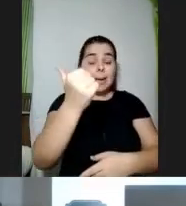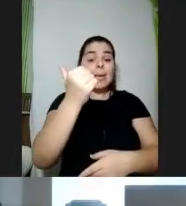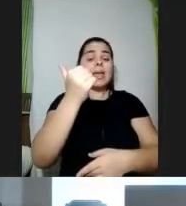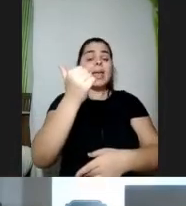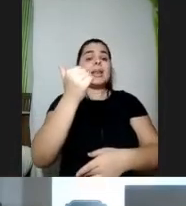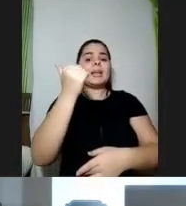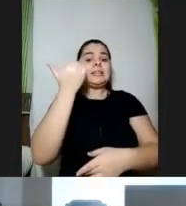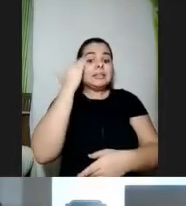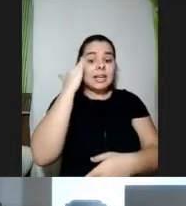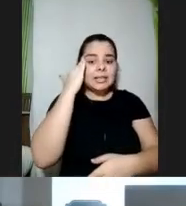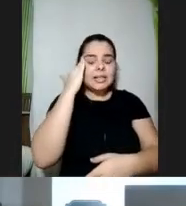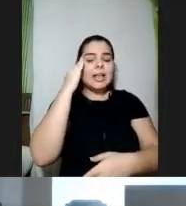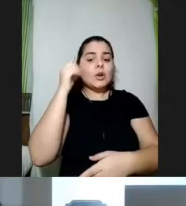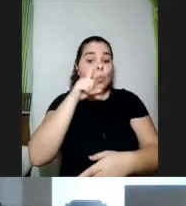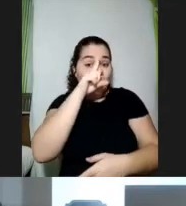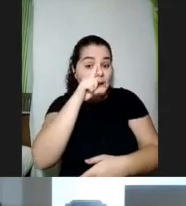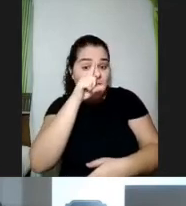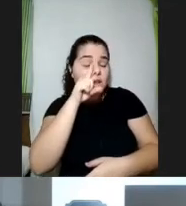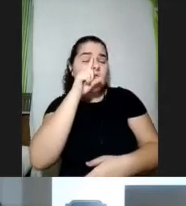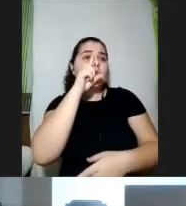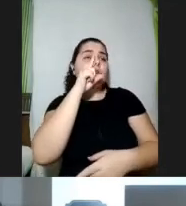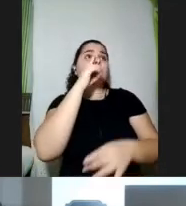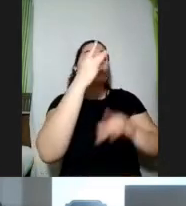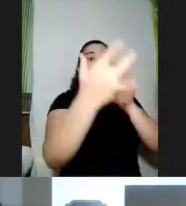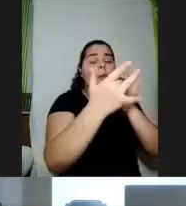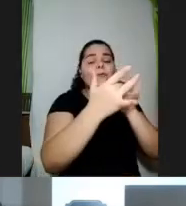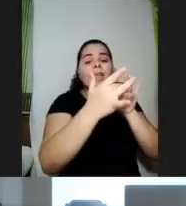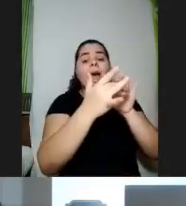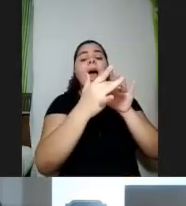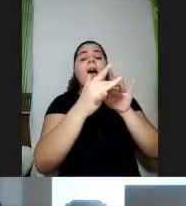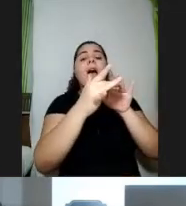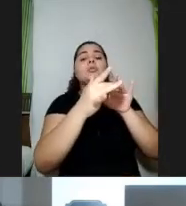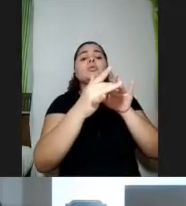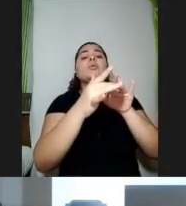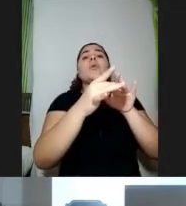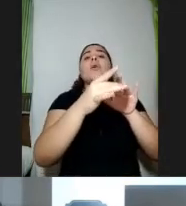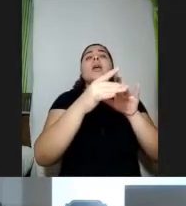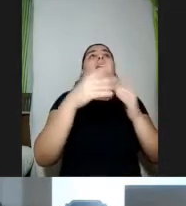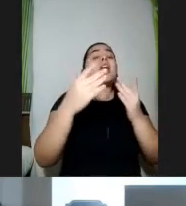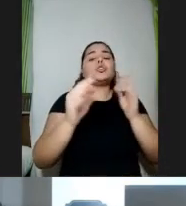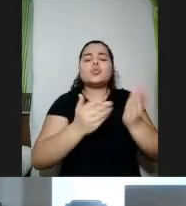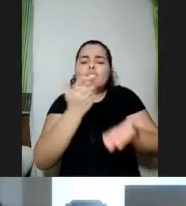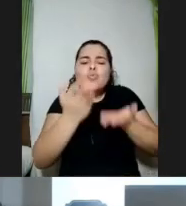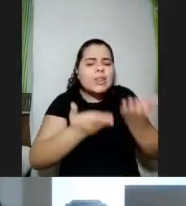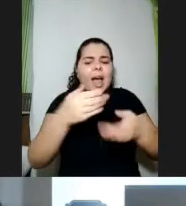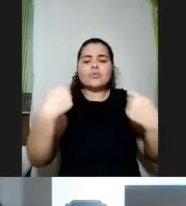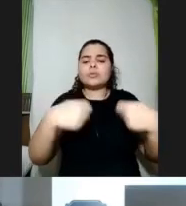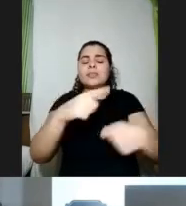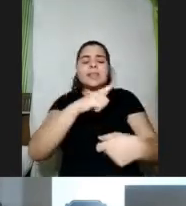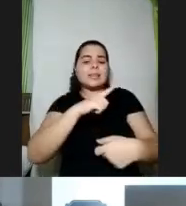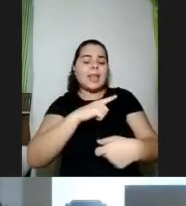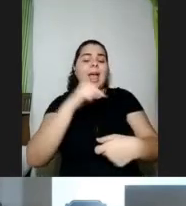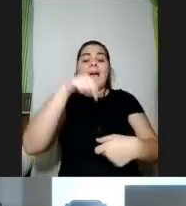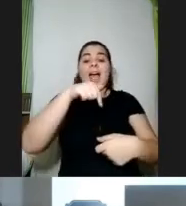envolvidos em entrar em contato com o vírus, dos cuidados que precisam ser tomados, a gente está super exultante aqui em casa, que